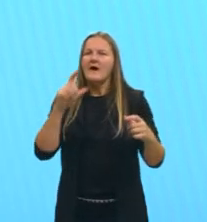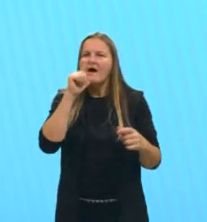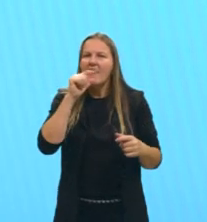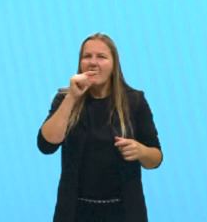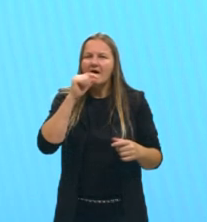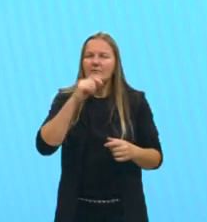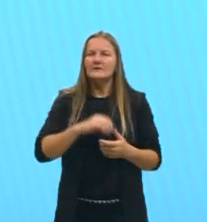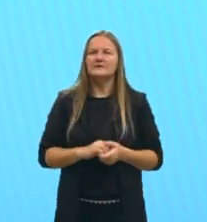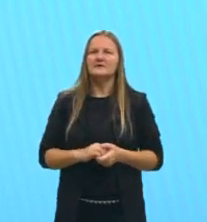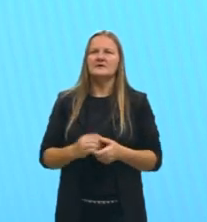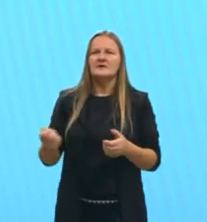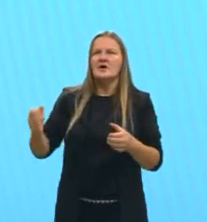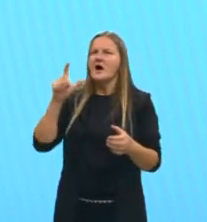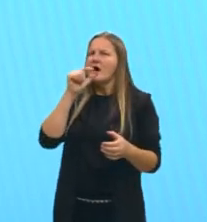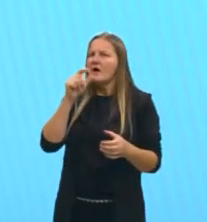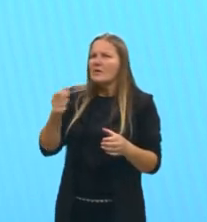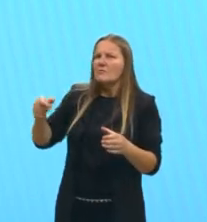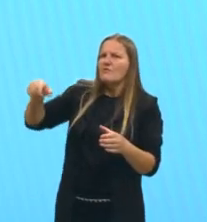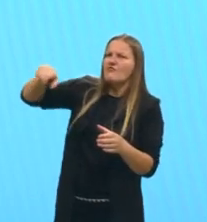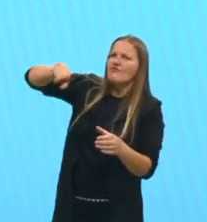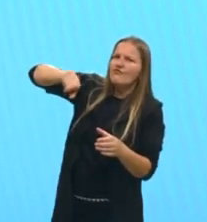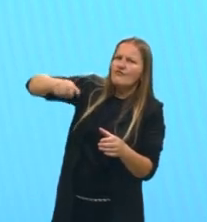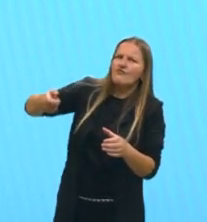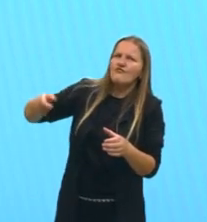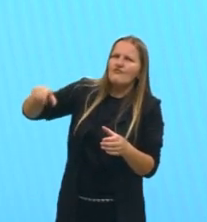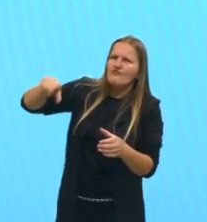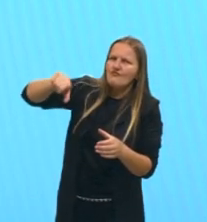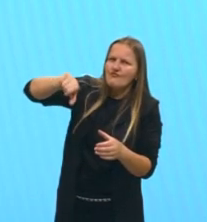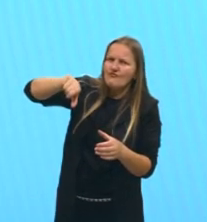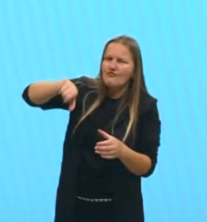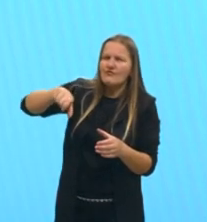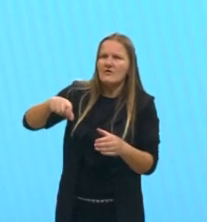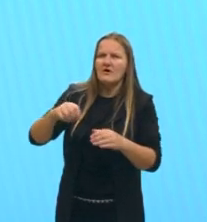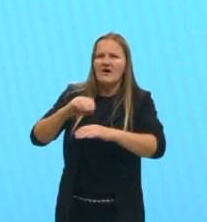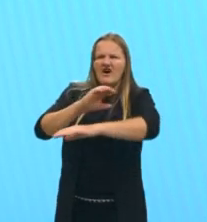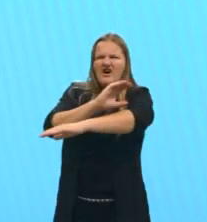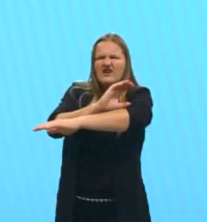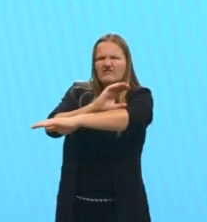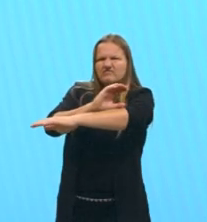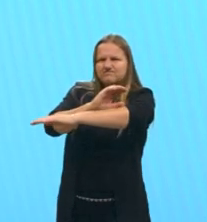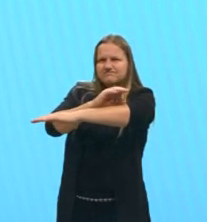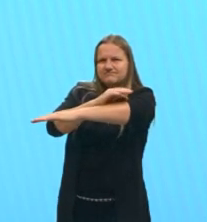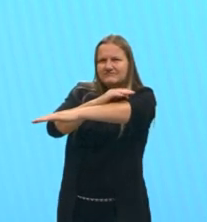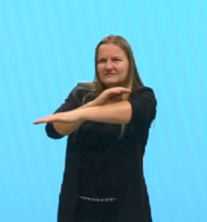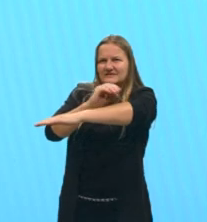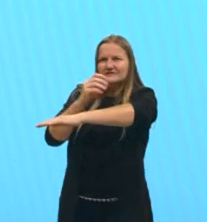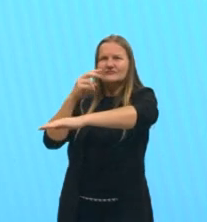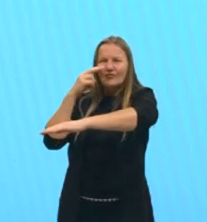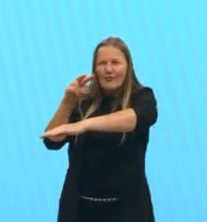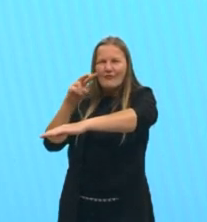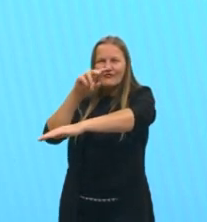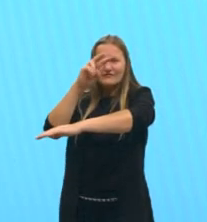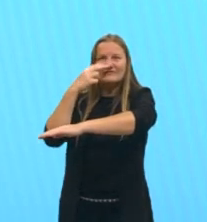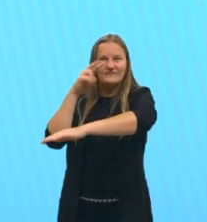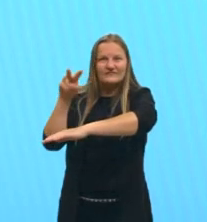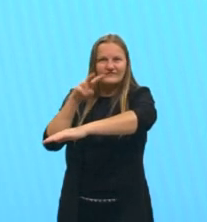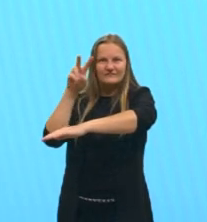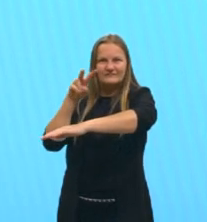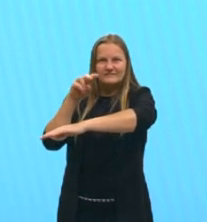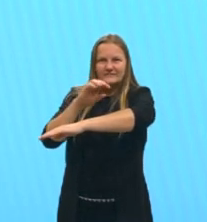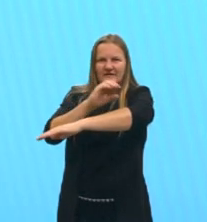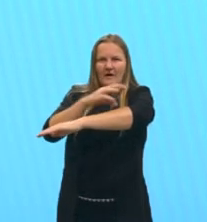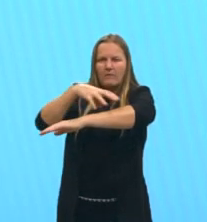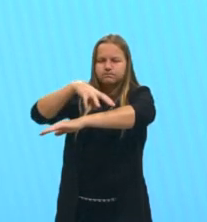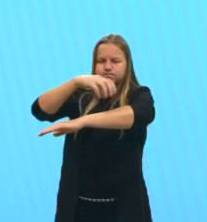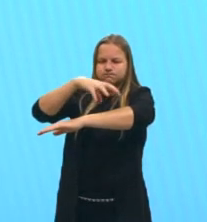Que adiciona água de algum método, e acaba formando essa espuma, que é visível na imagem, e aí essa espuma, ela é